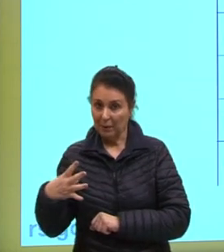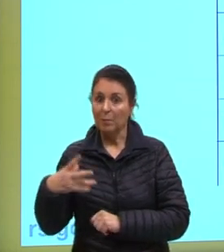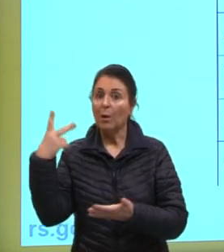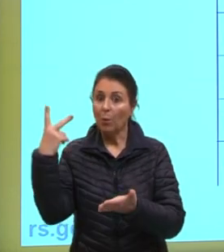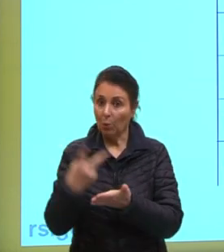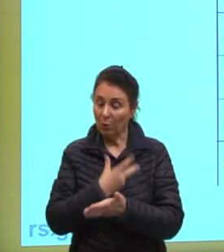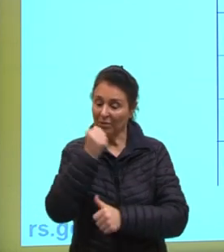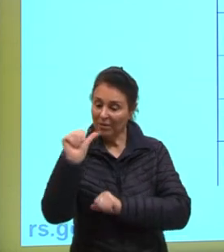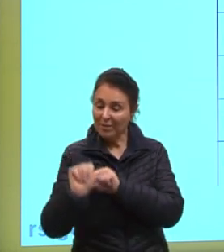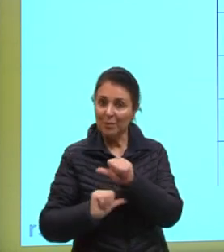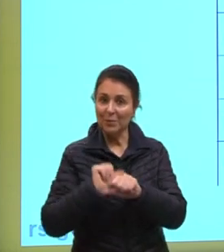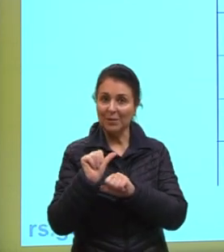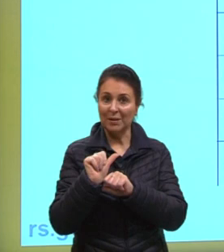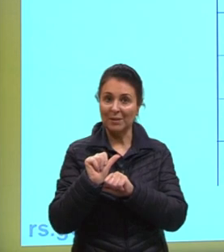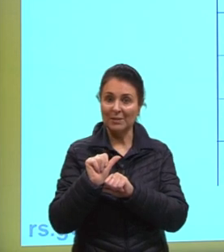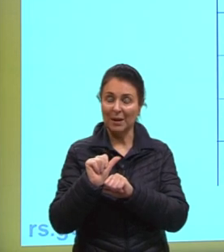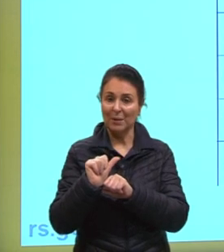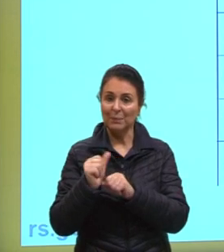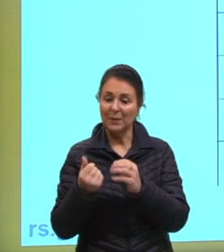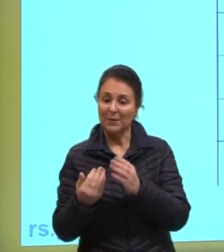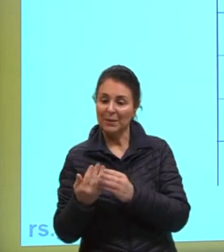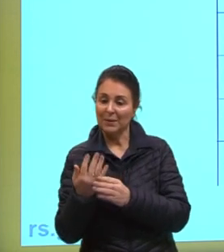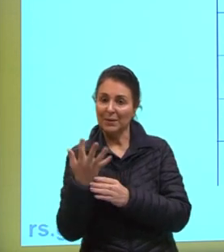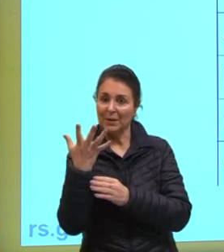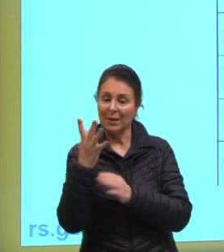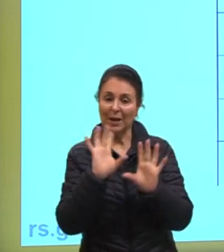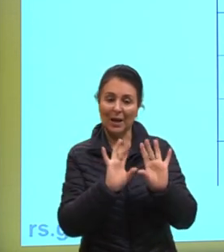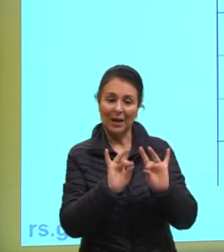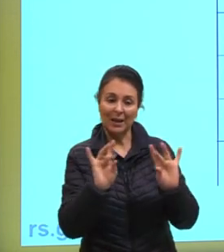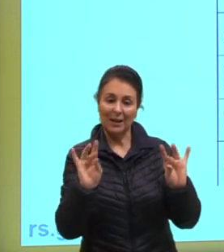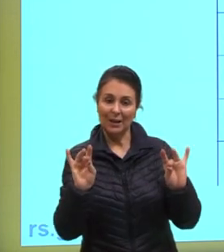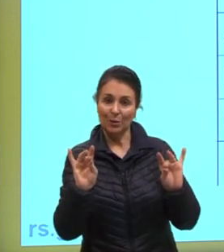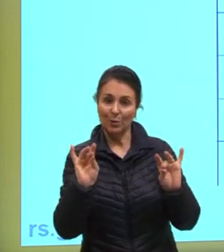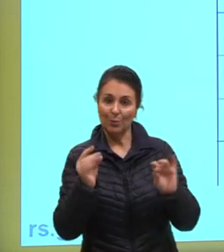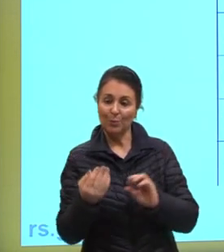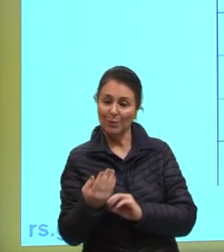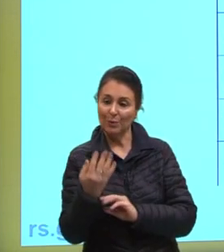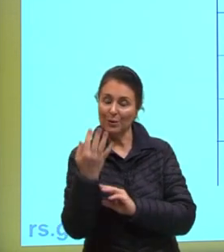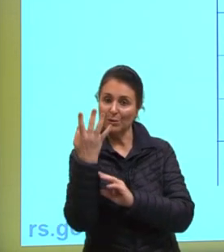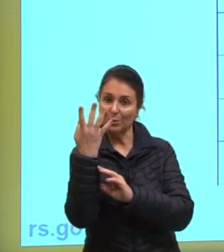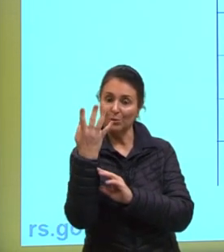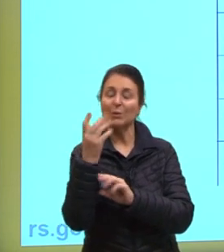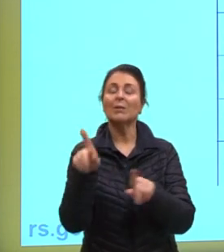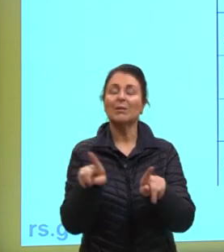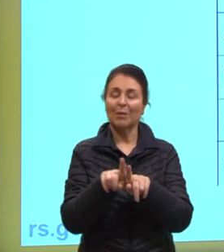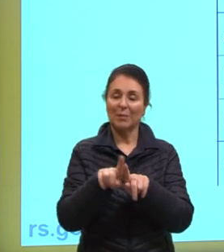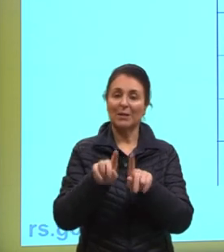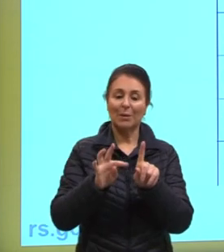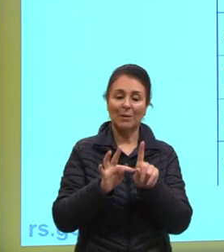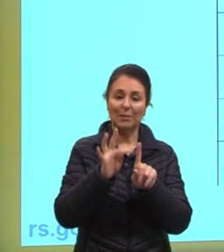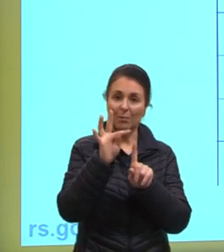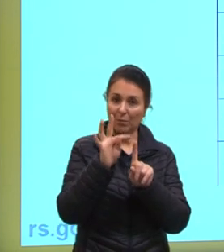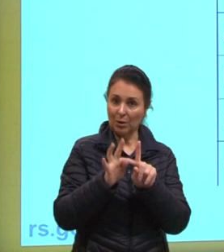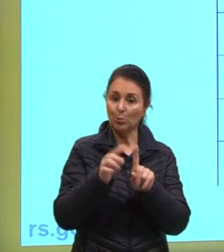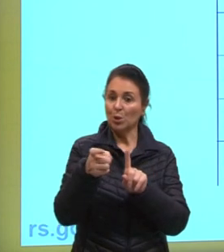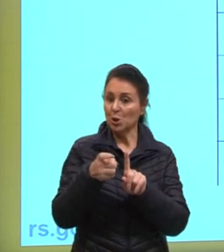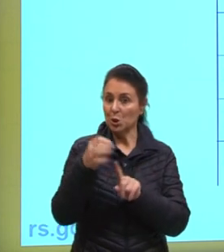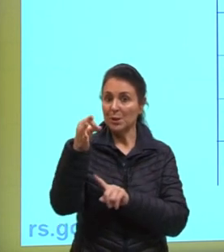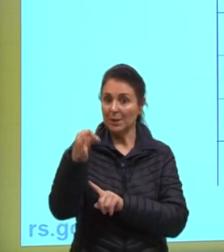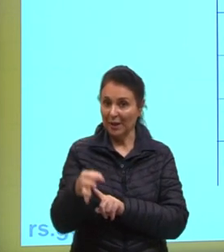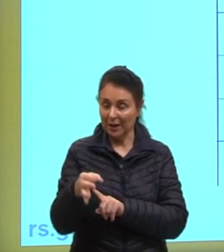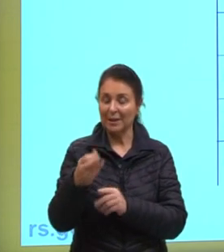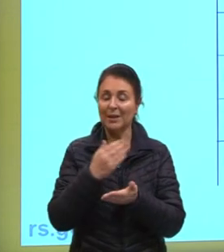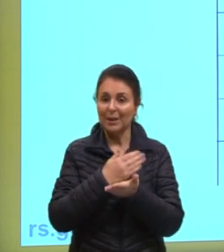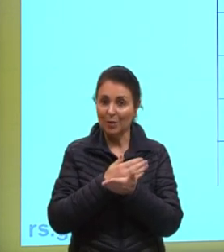Já, então, para a ebulição, que é a passagem do líquido para o gasoso, também temos uma temperatura X, né, que ele vai